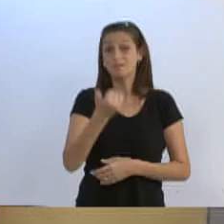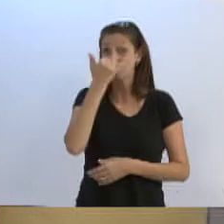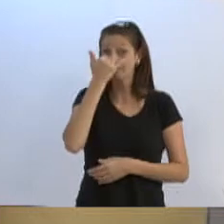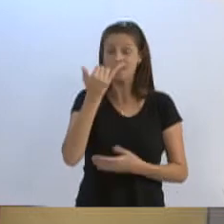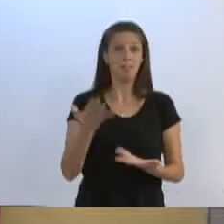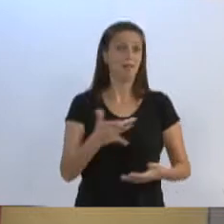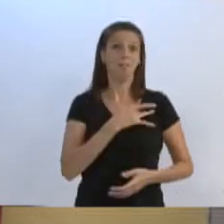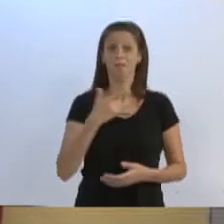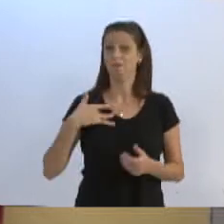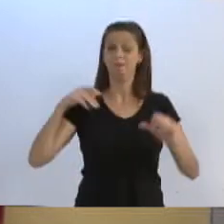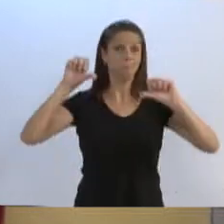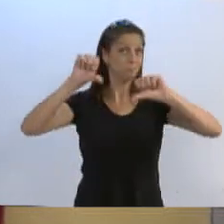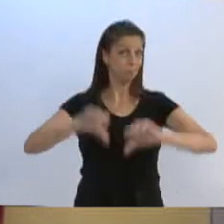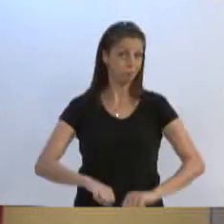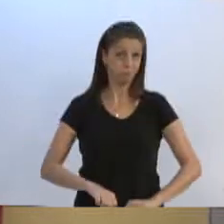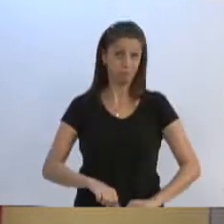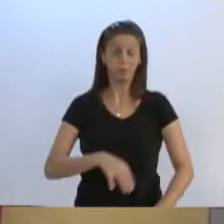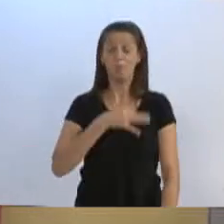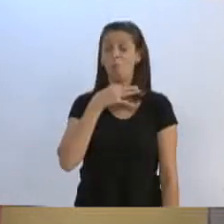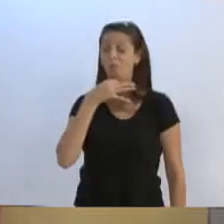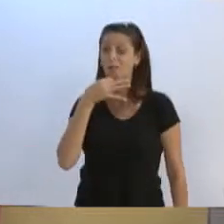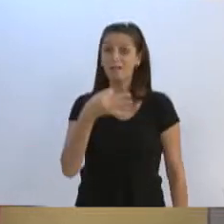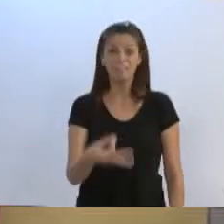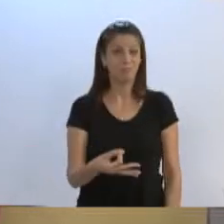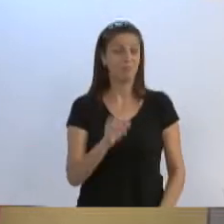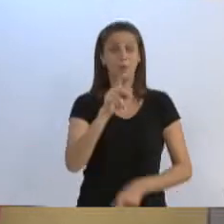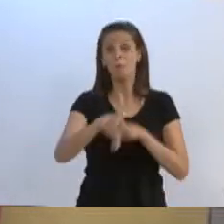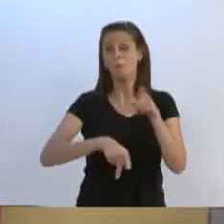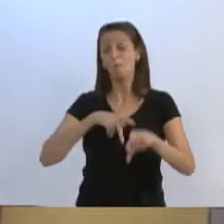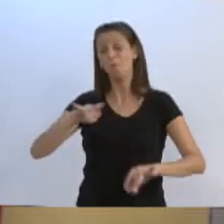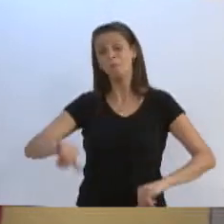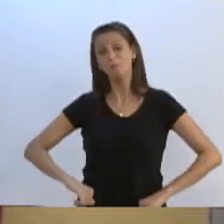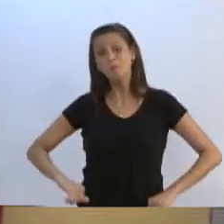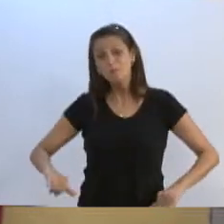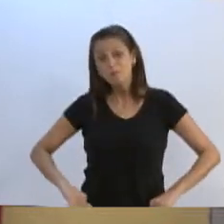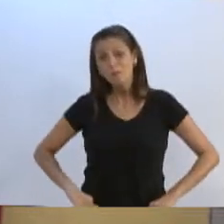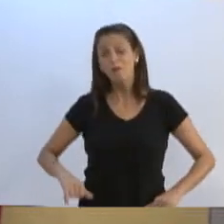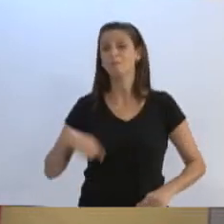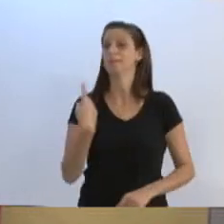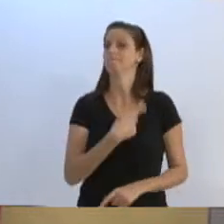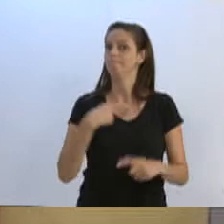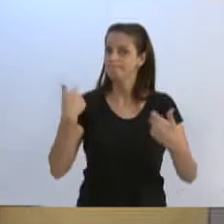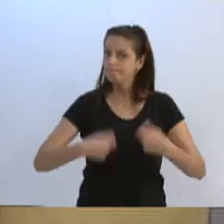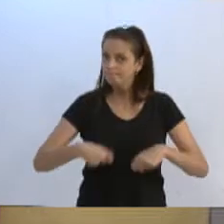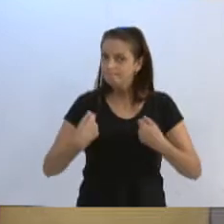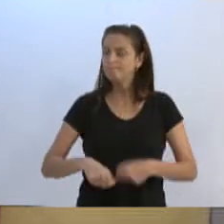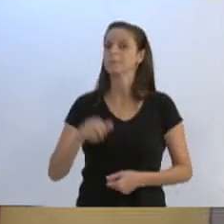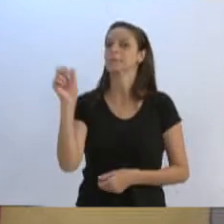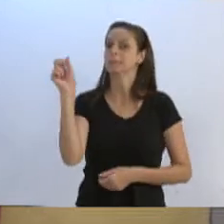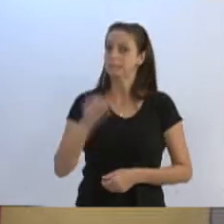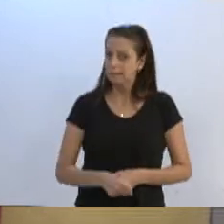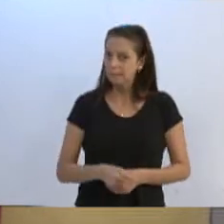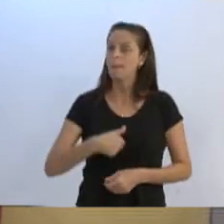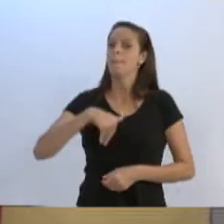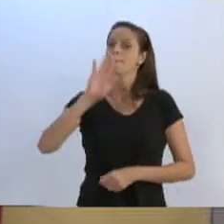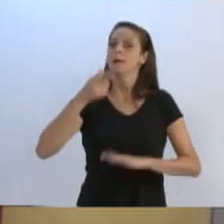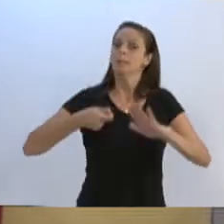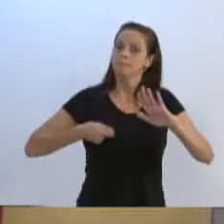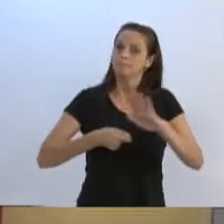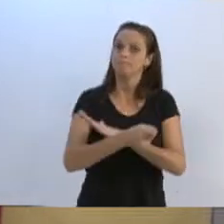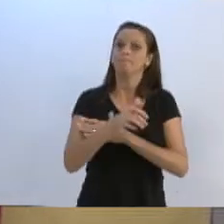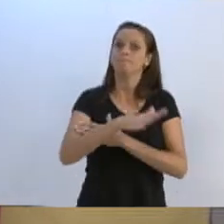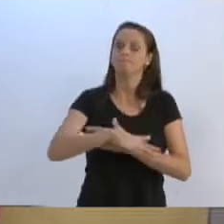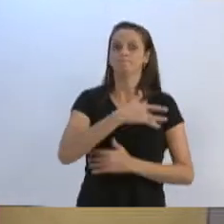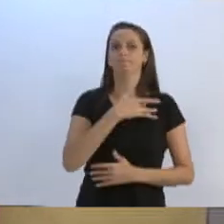Saúde pública precária, a população sofrendo e nós precisamos, sim, de mais investimento na área